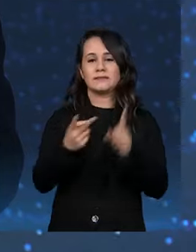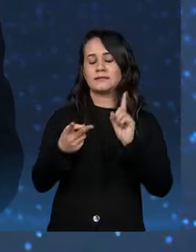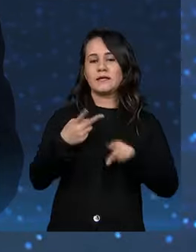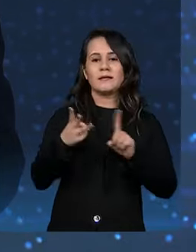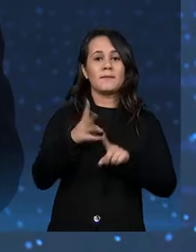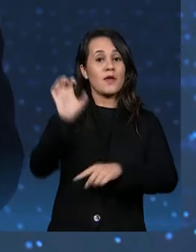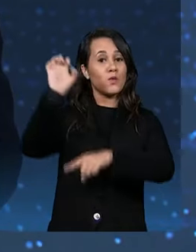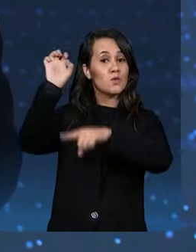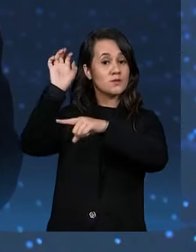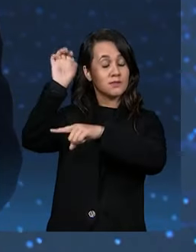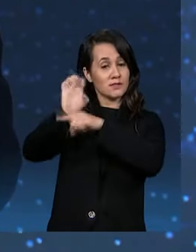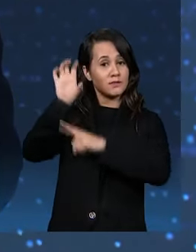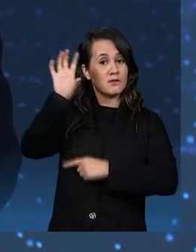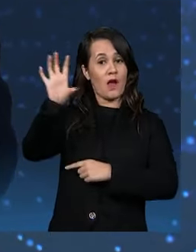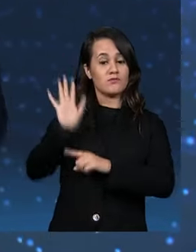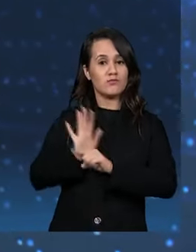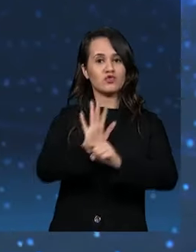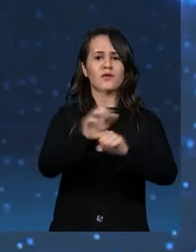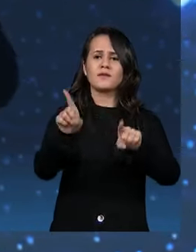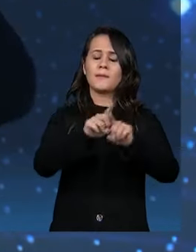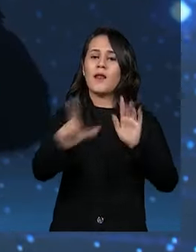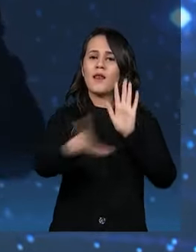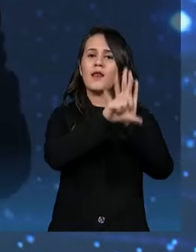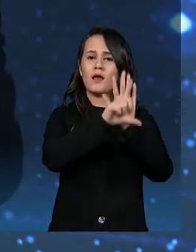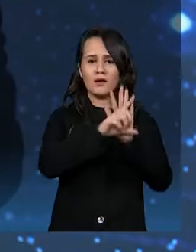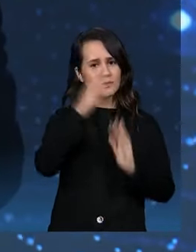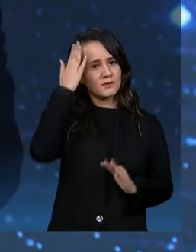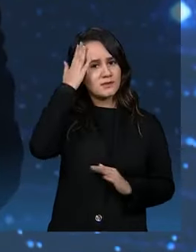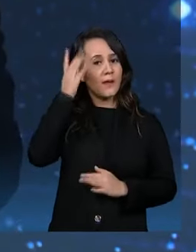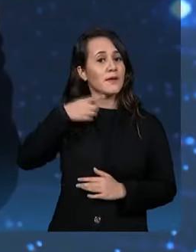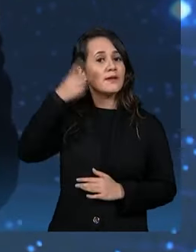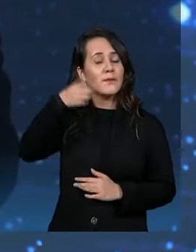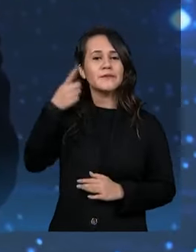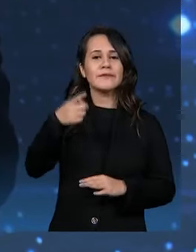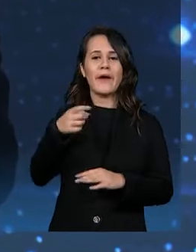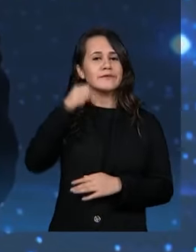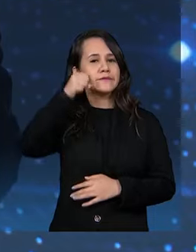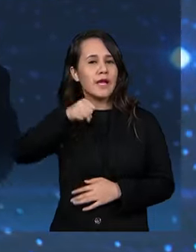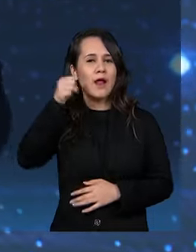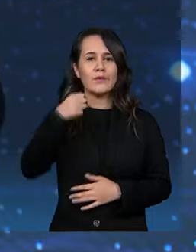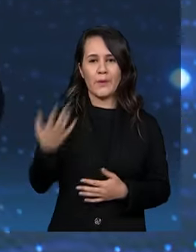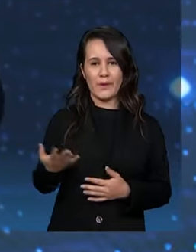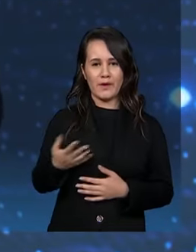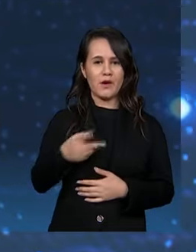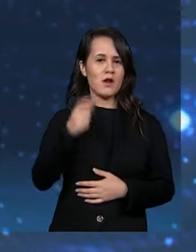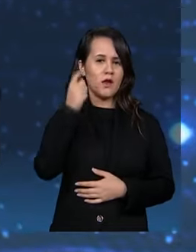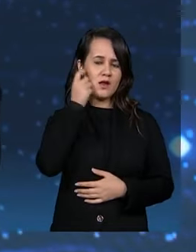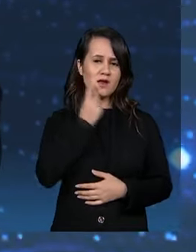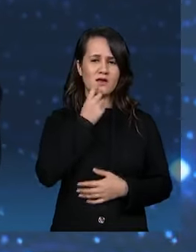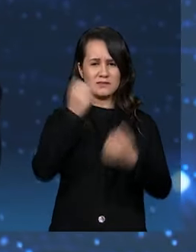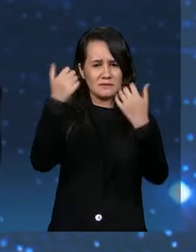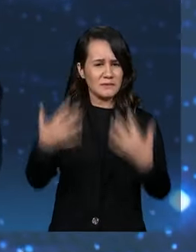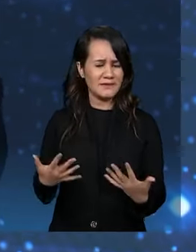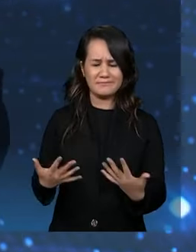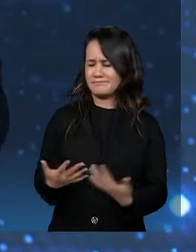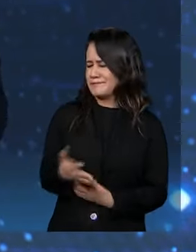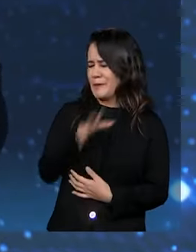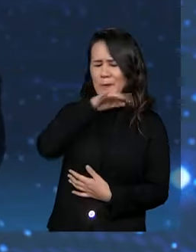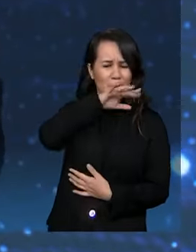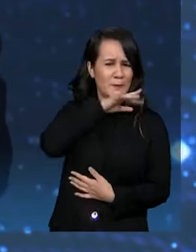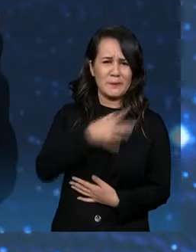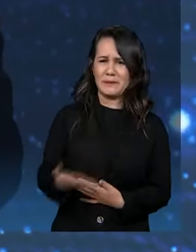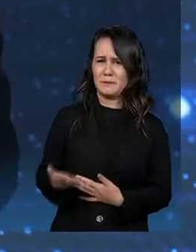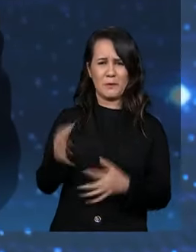auxílio do Estado e com lei que você tem que cobrar do seu deputado, do seu senador. O Ricardo arrasou essa cidade. Ele